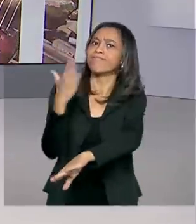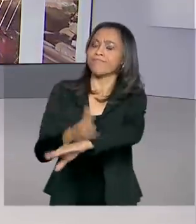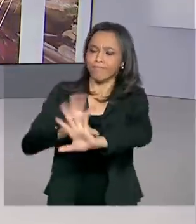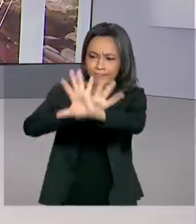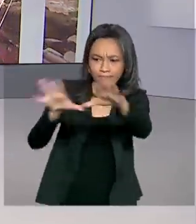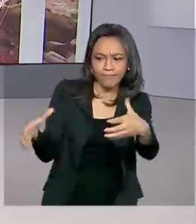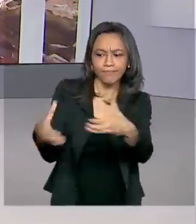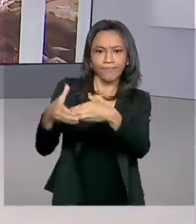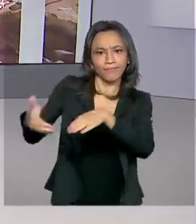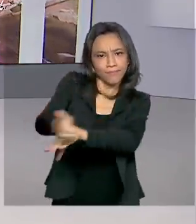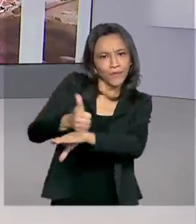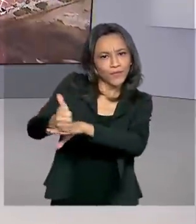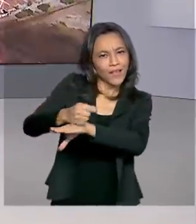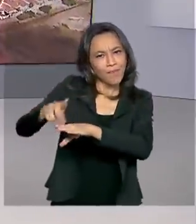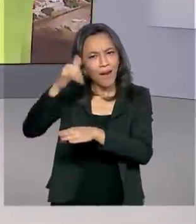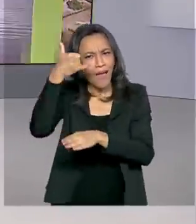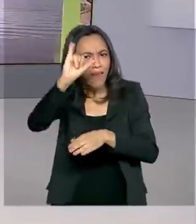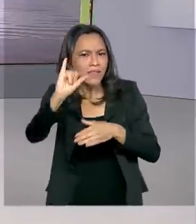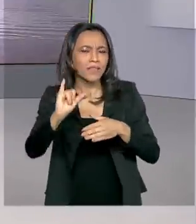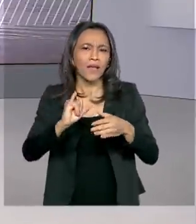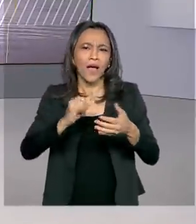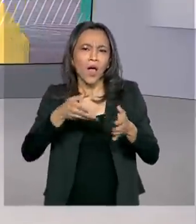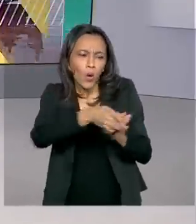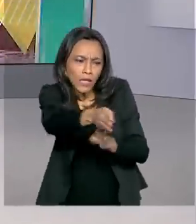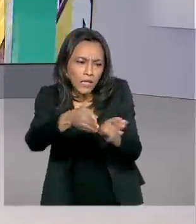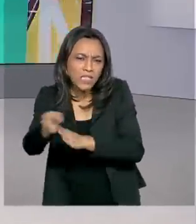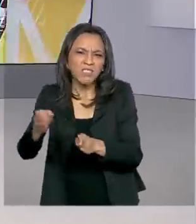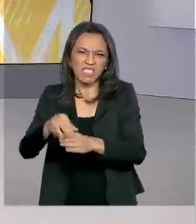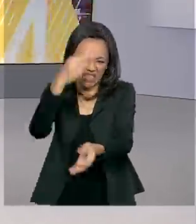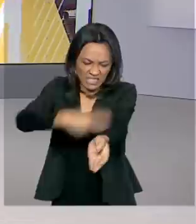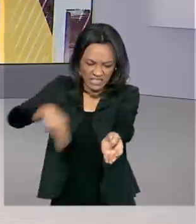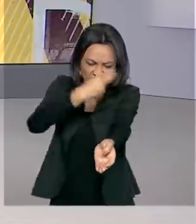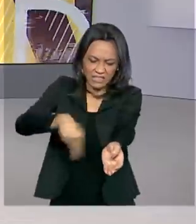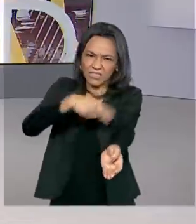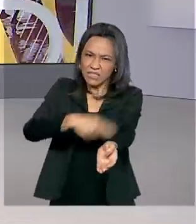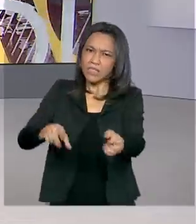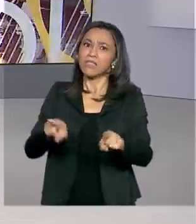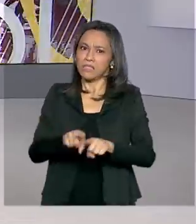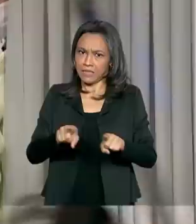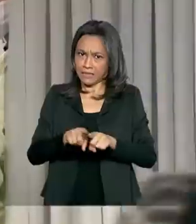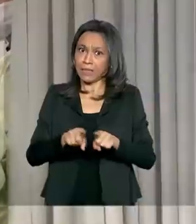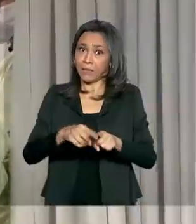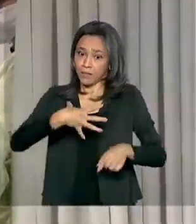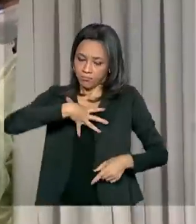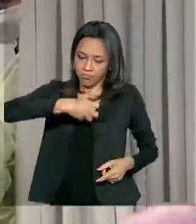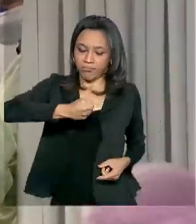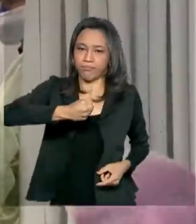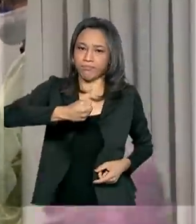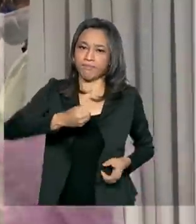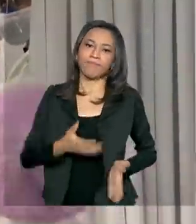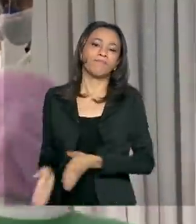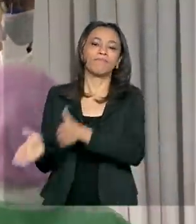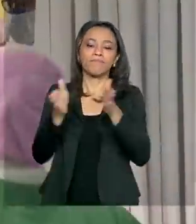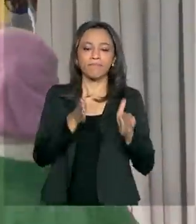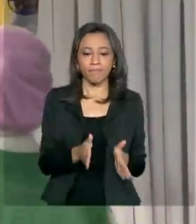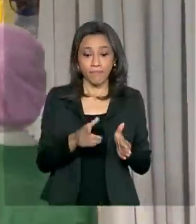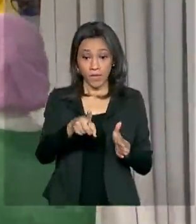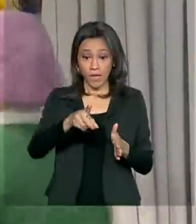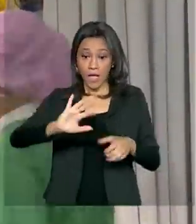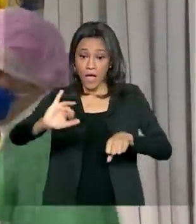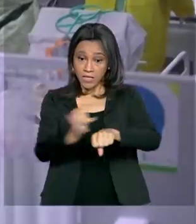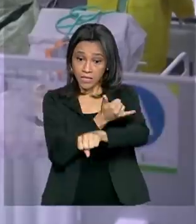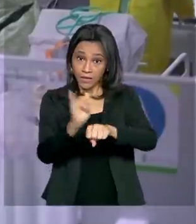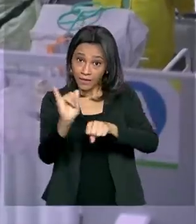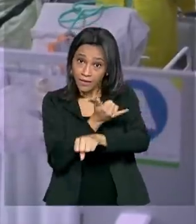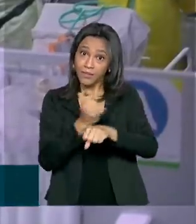profissionais atuarem na prevenção à automutilação e suicídio. A ação estratégica O Brasil